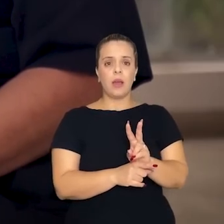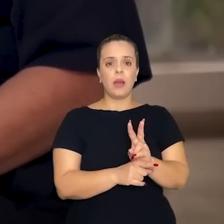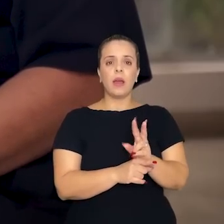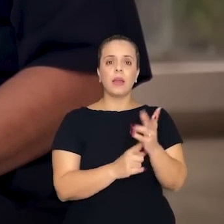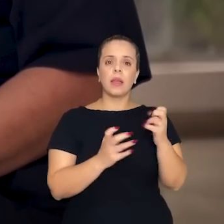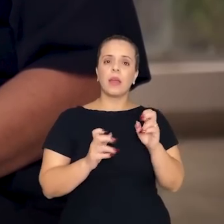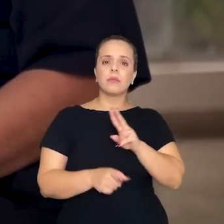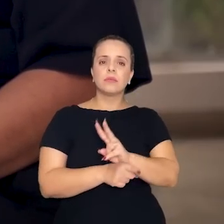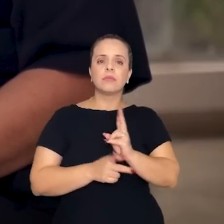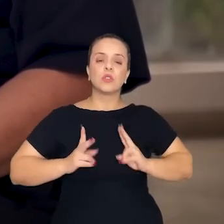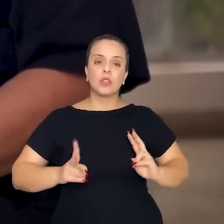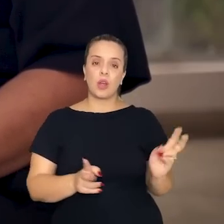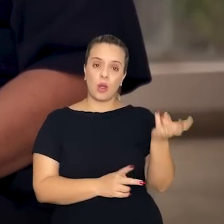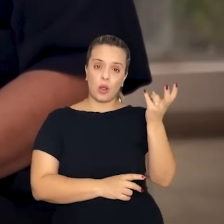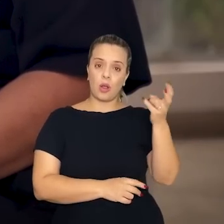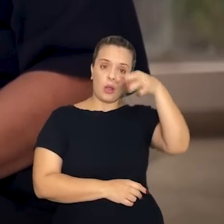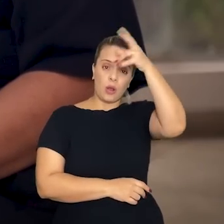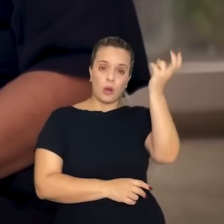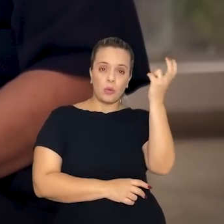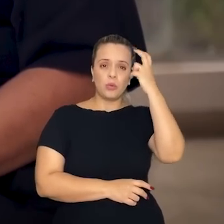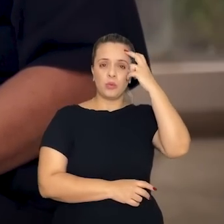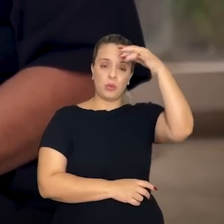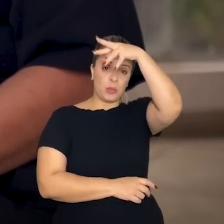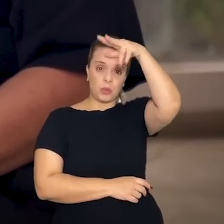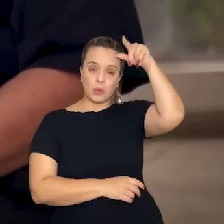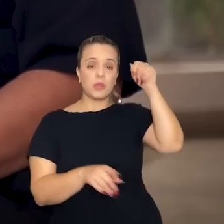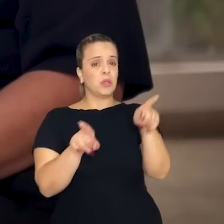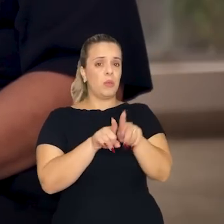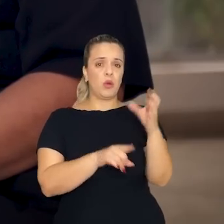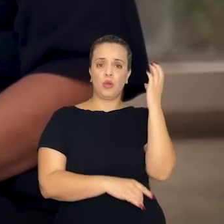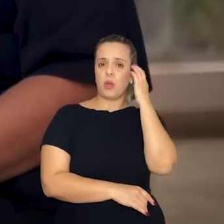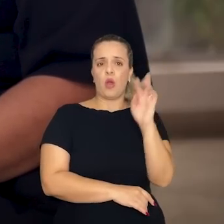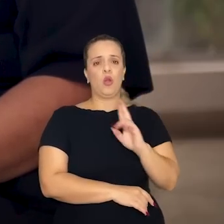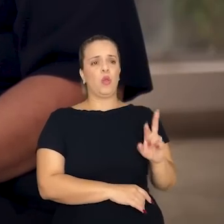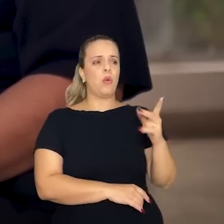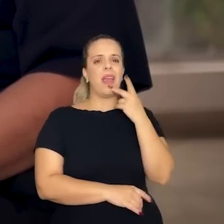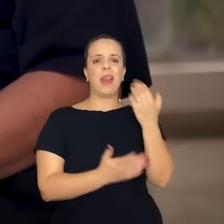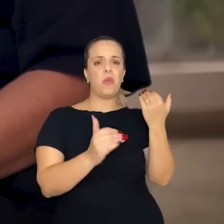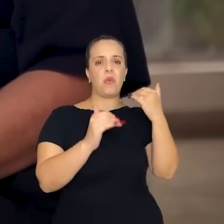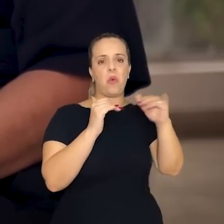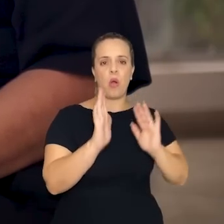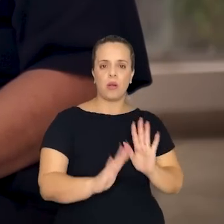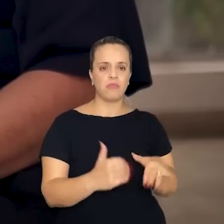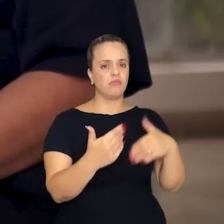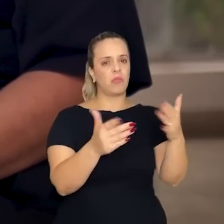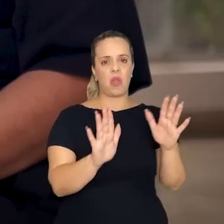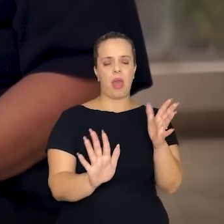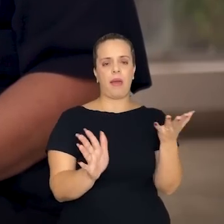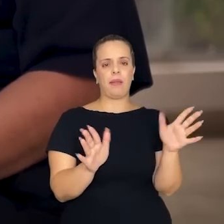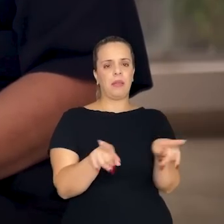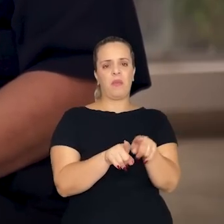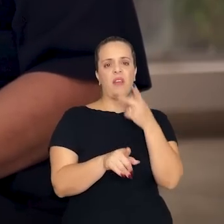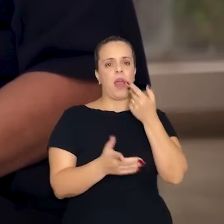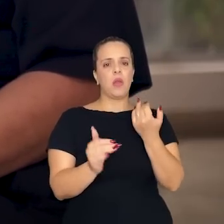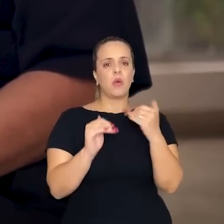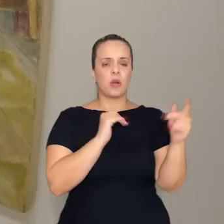matogrossense, especial da cultura cuiabana. Não é que ele fosse contra o progresso e nem contra os que aqui